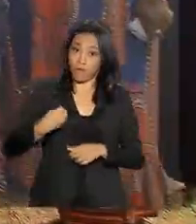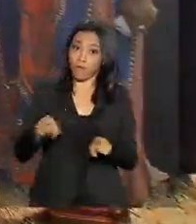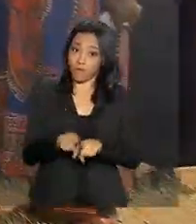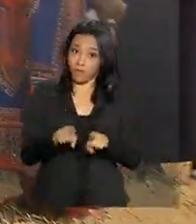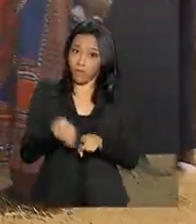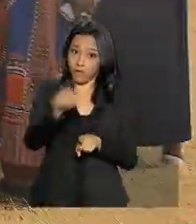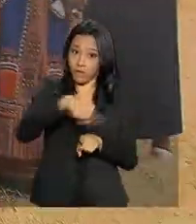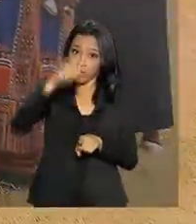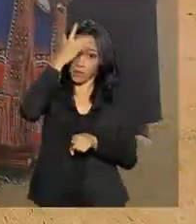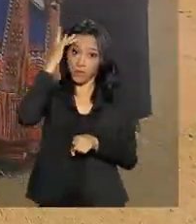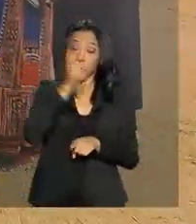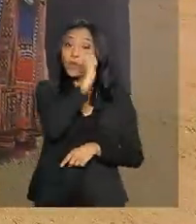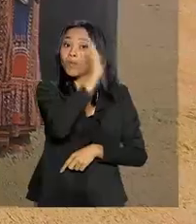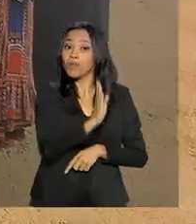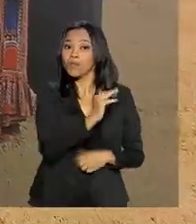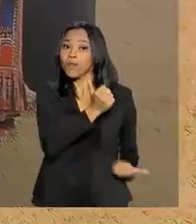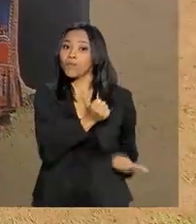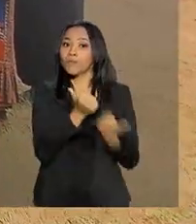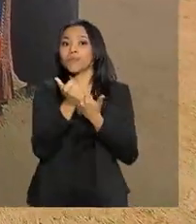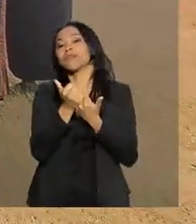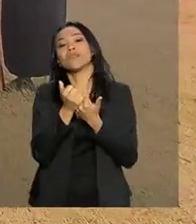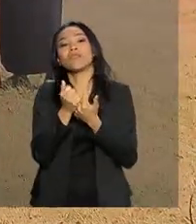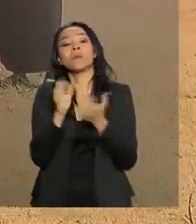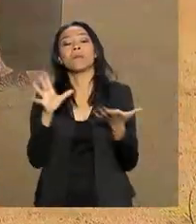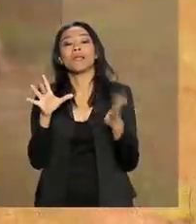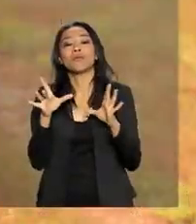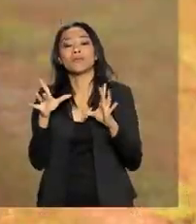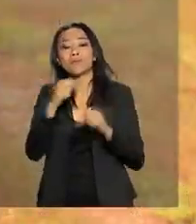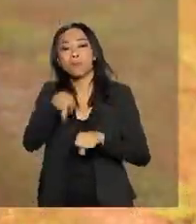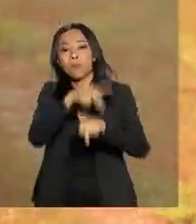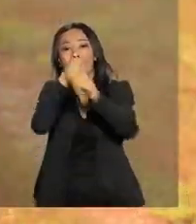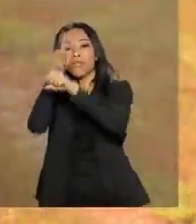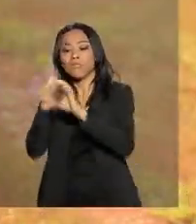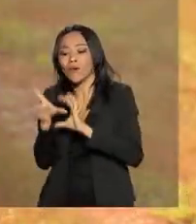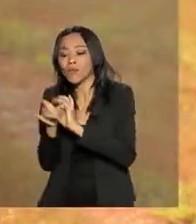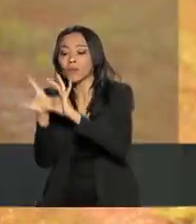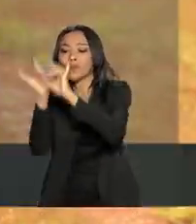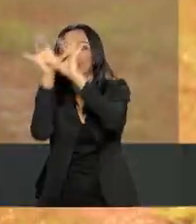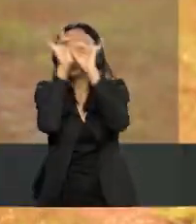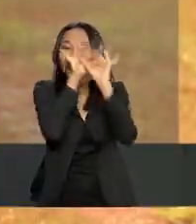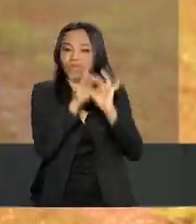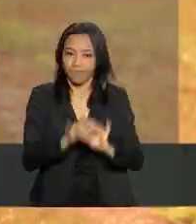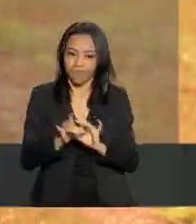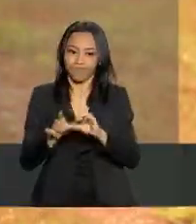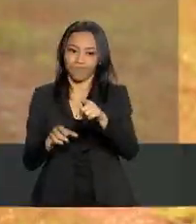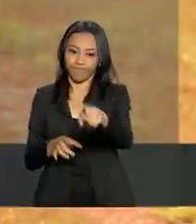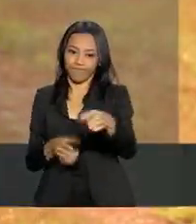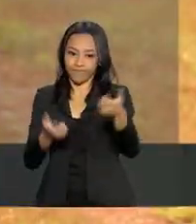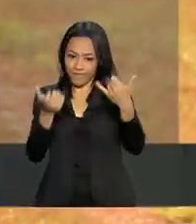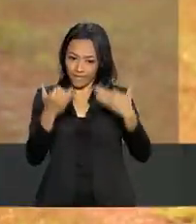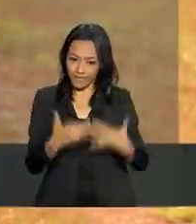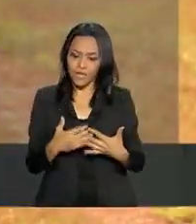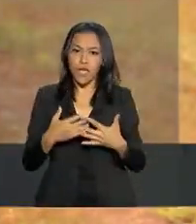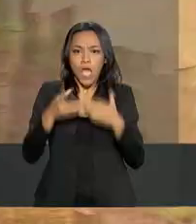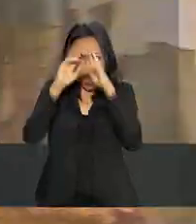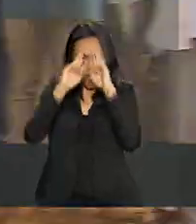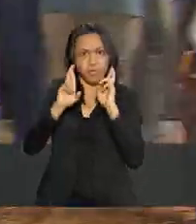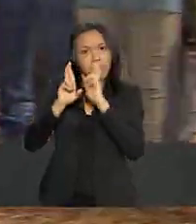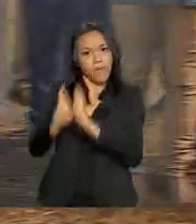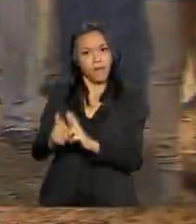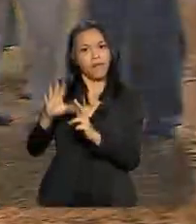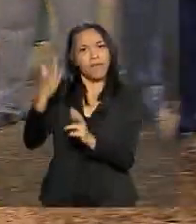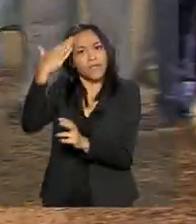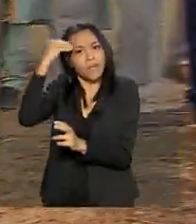está contribuindo para a integração dos países da África. Trabalha conosco. Respeita a sabedoria dos africanos.